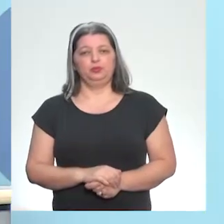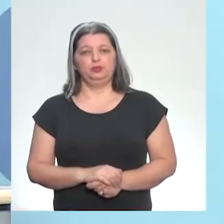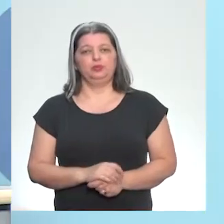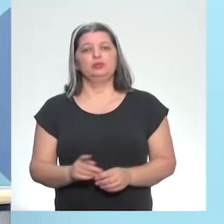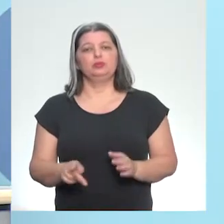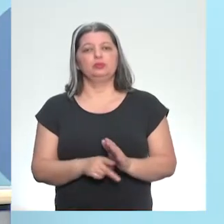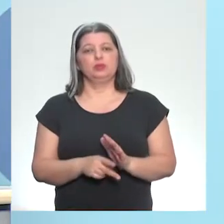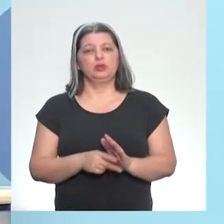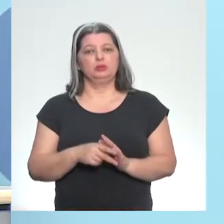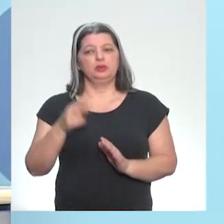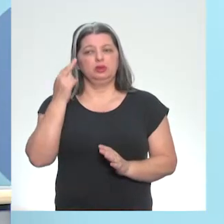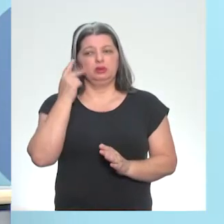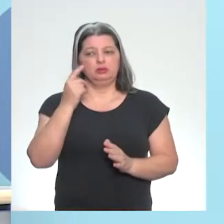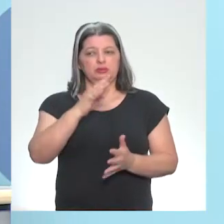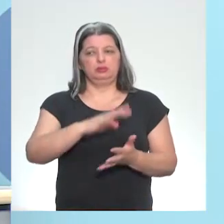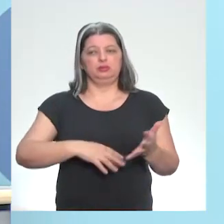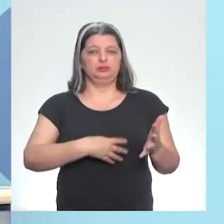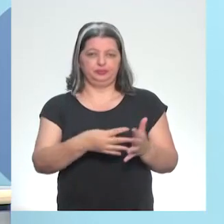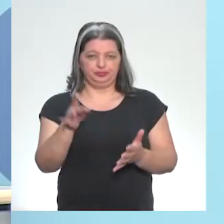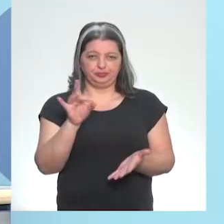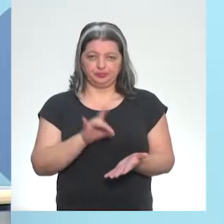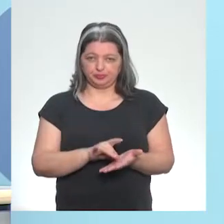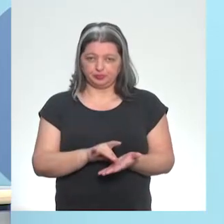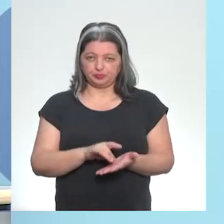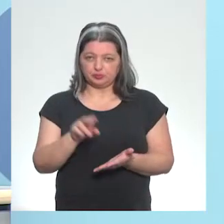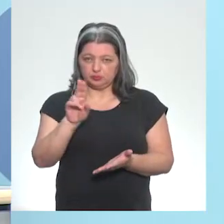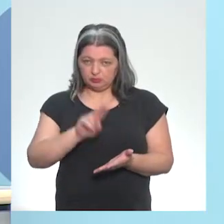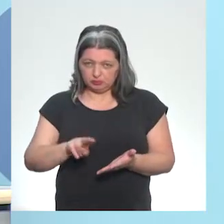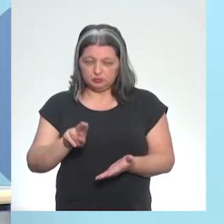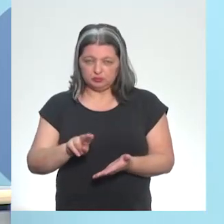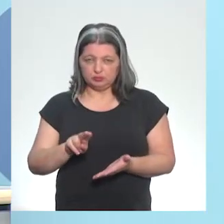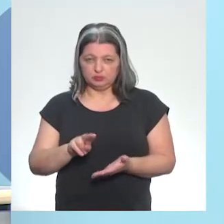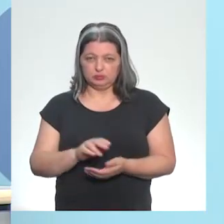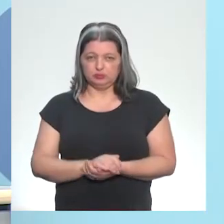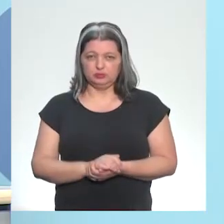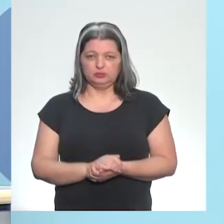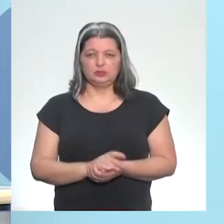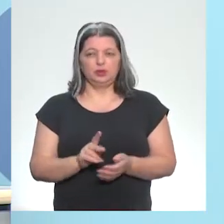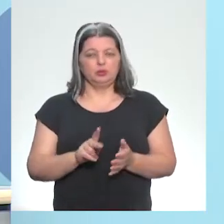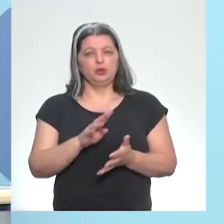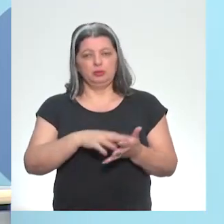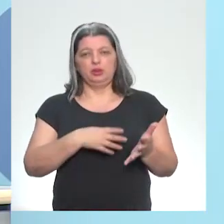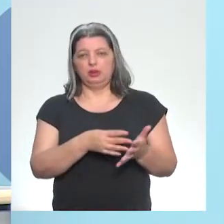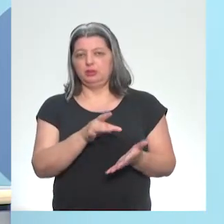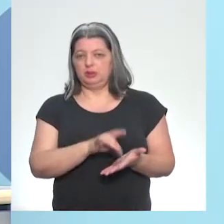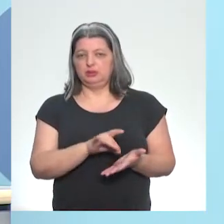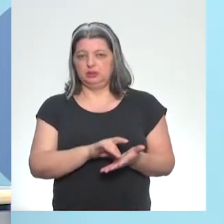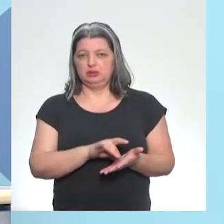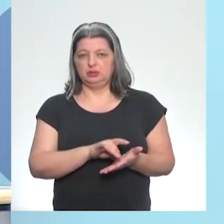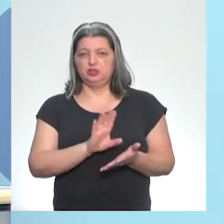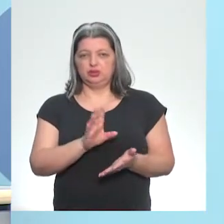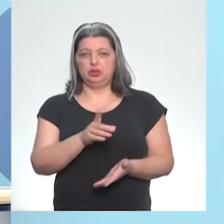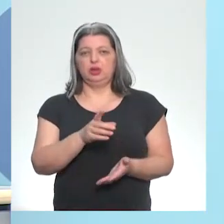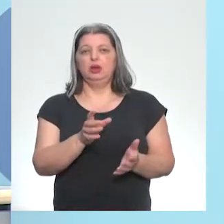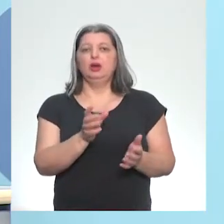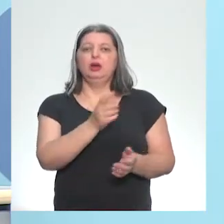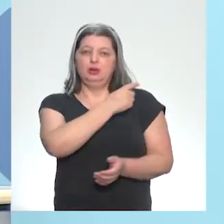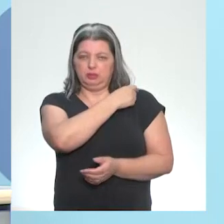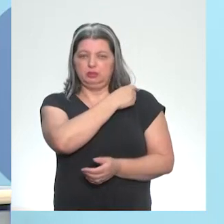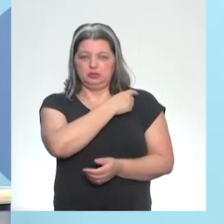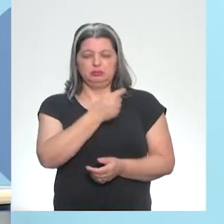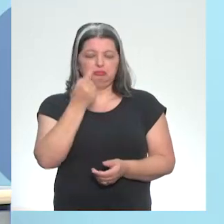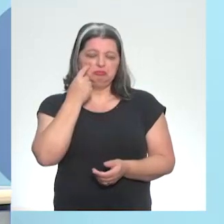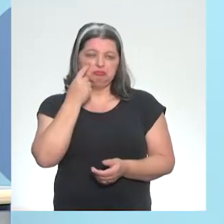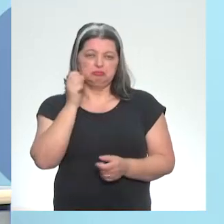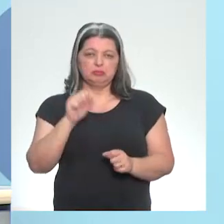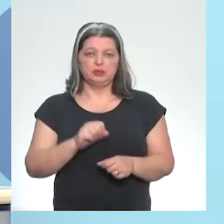tabela da verdade, né? É, exato. Vamos dizer, usando a tabela da verdade, que foi uma aula que a gente deu agora para a primeira série do Ensino Médio, se vocês quiserem olhar lá,